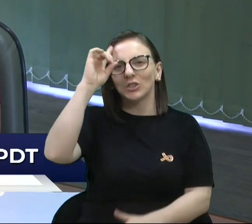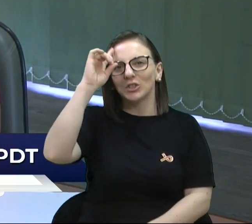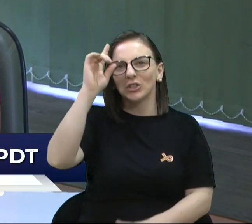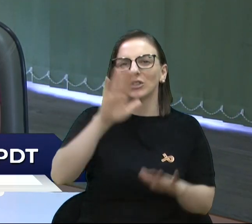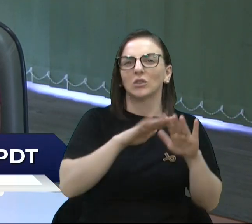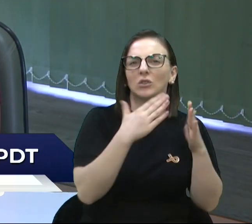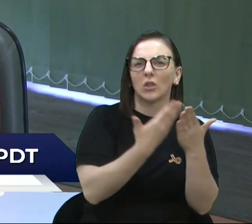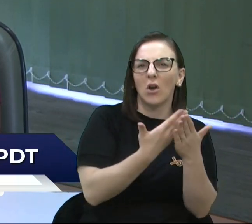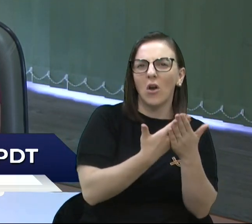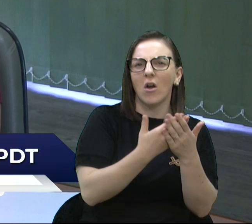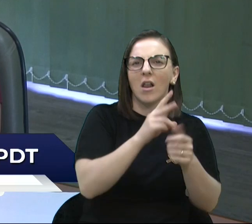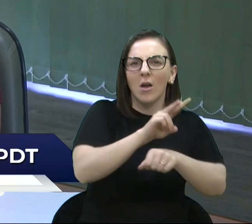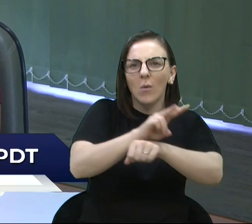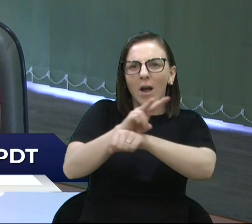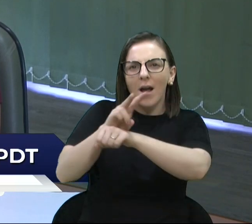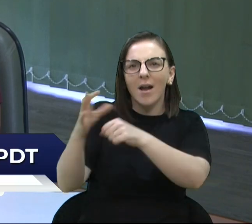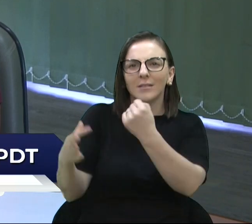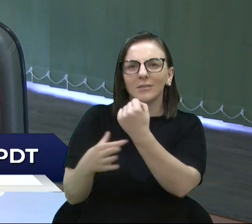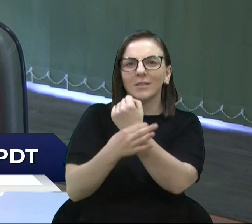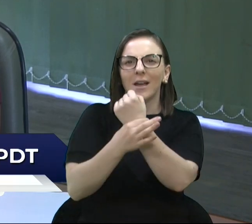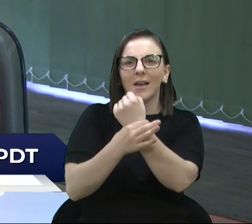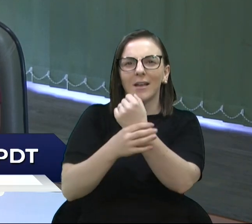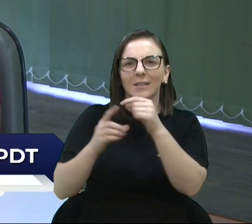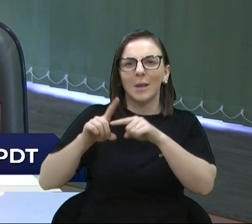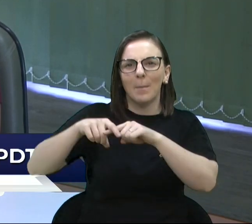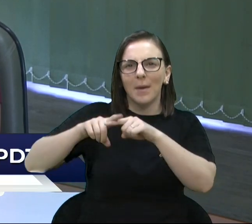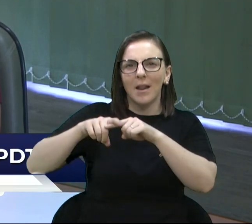numa guarda, numa praça, num parque, cuidando,